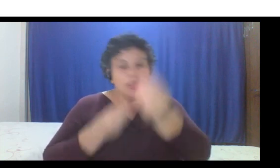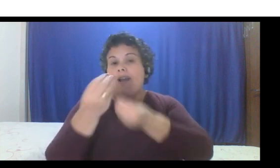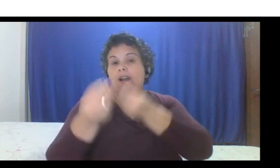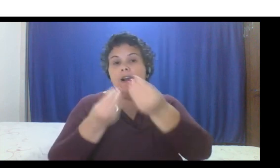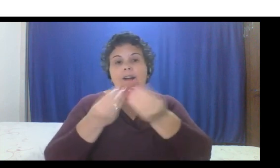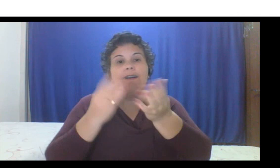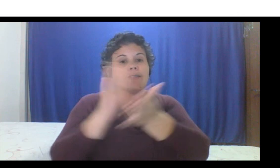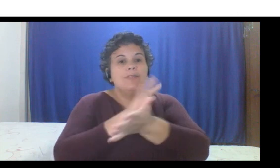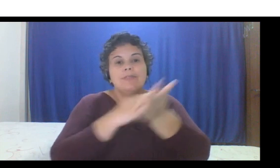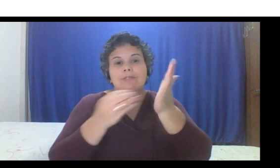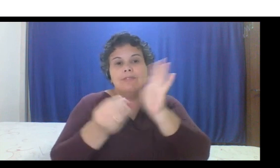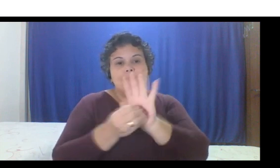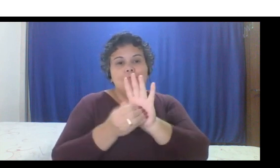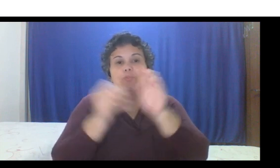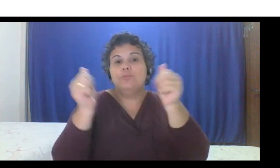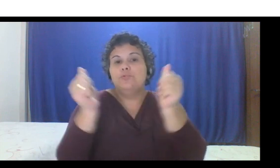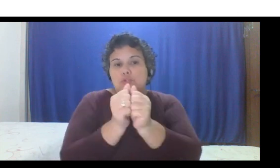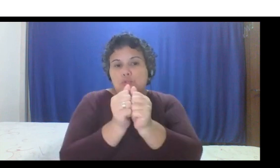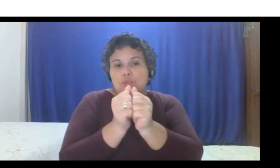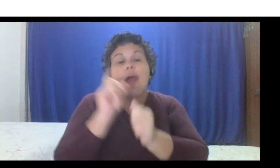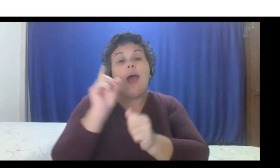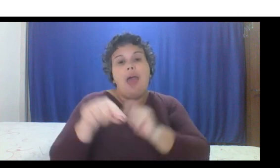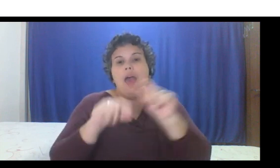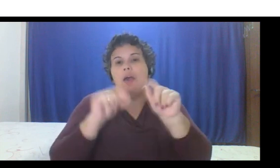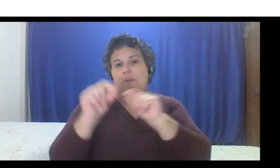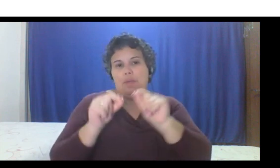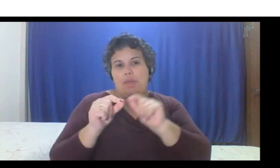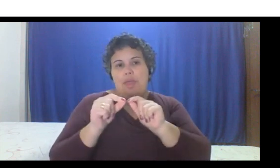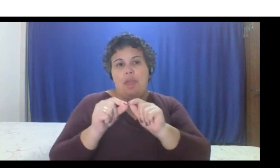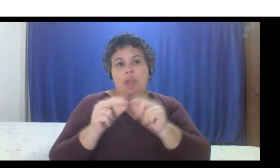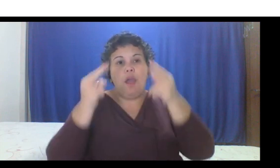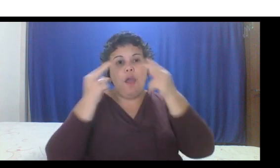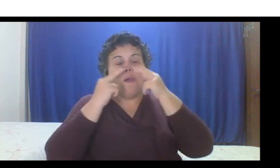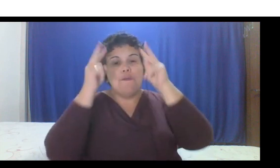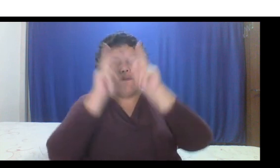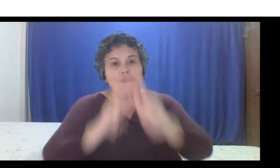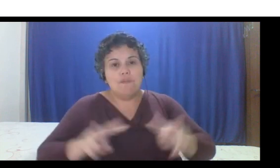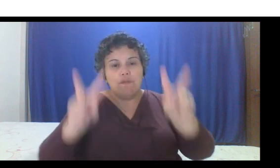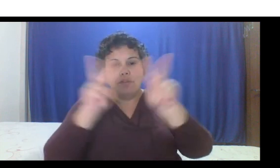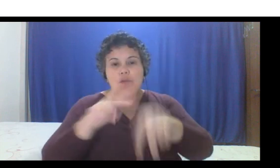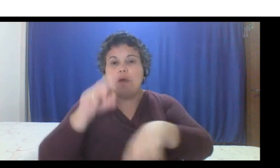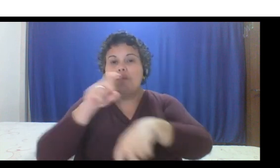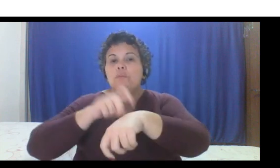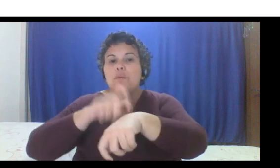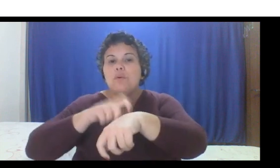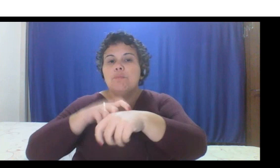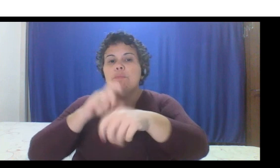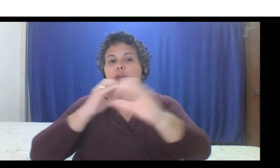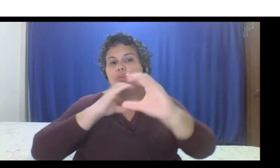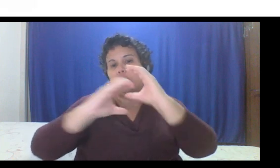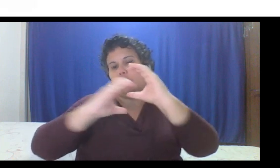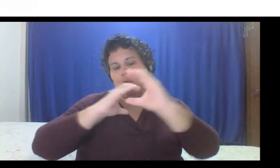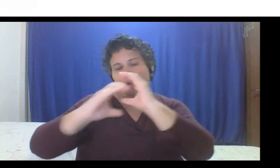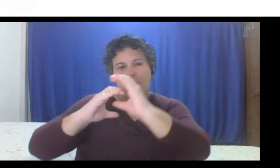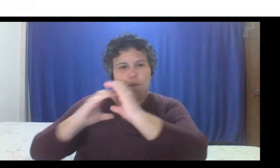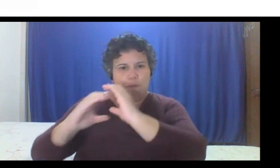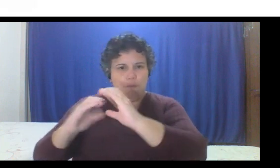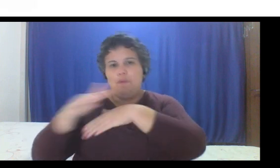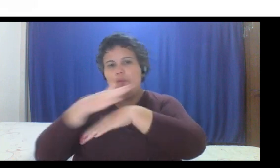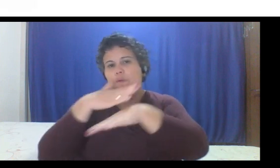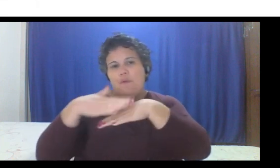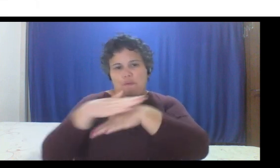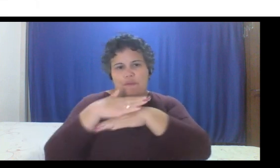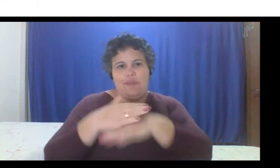página é a gente partir para elementos visuais durante as conversas mesmo. Trouxe até um exemplo real aqui para